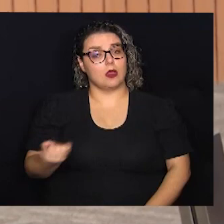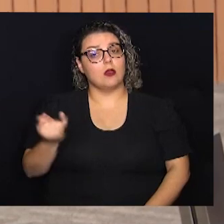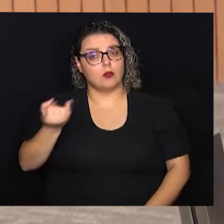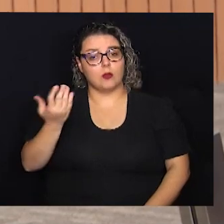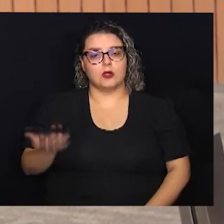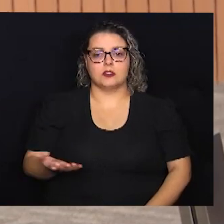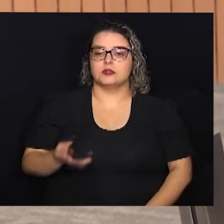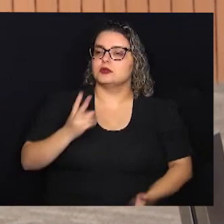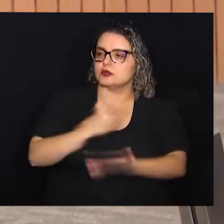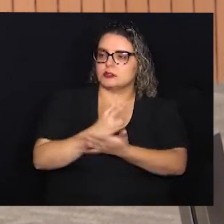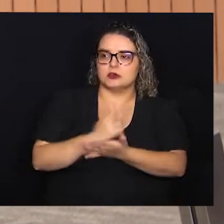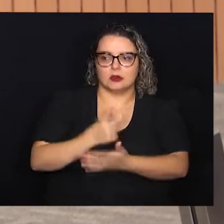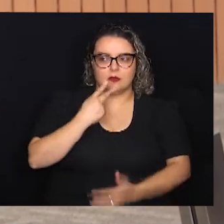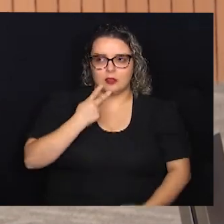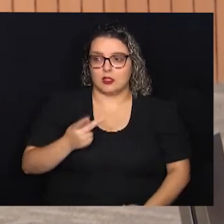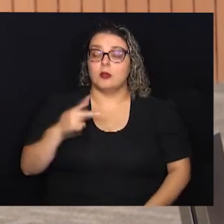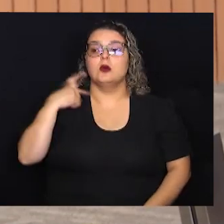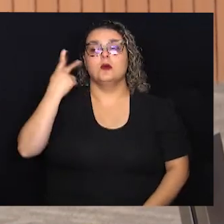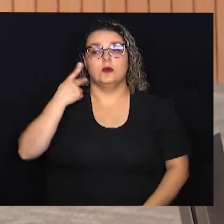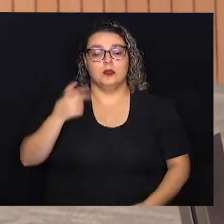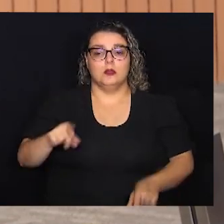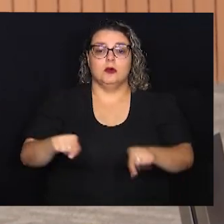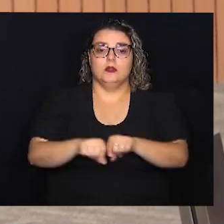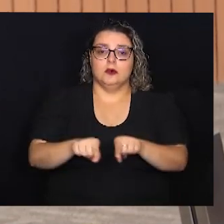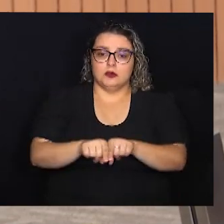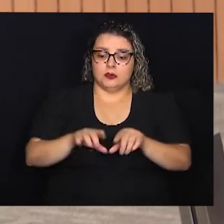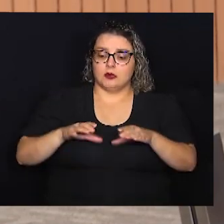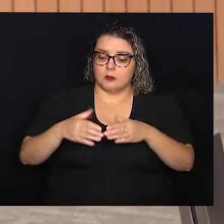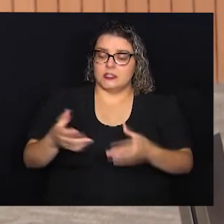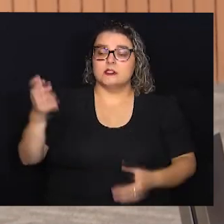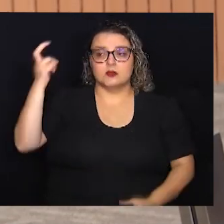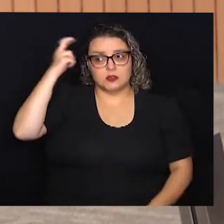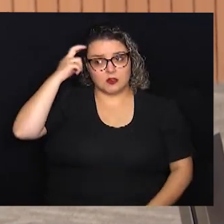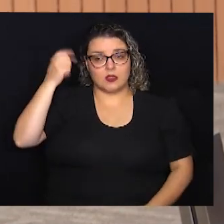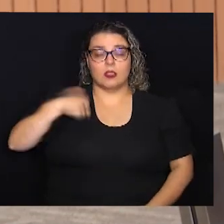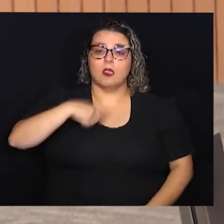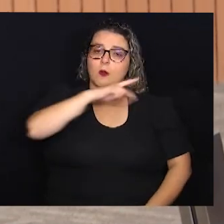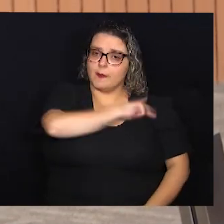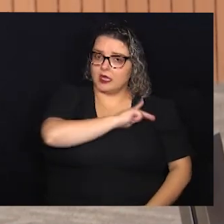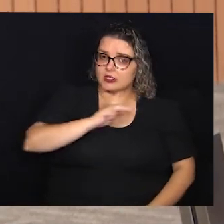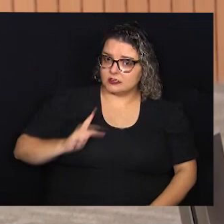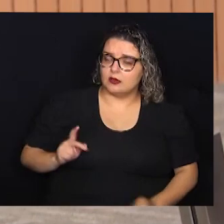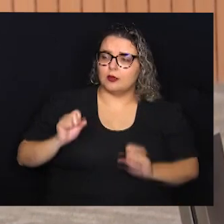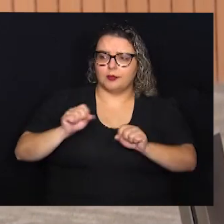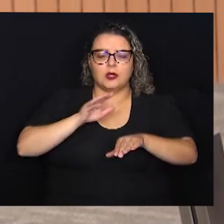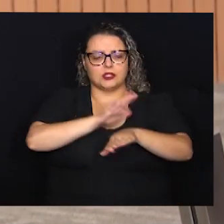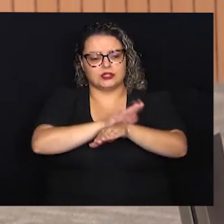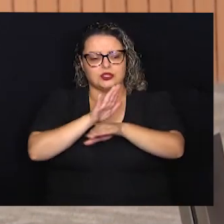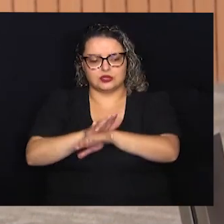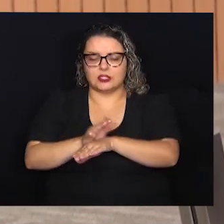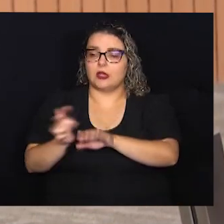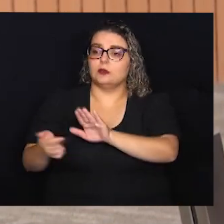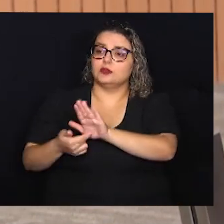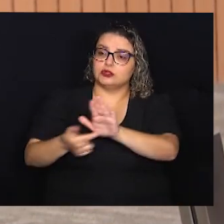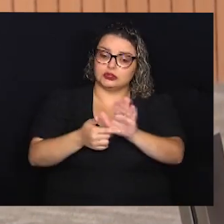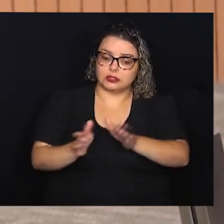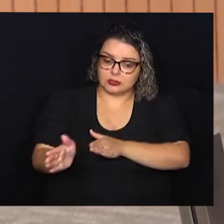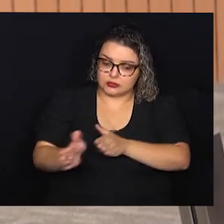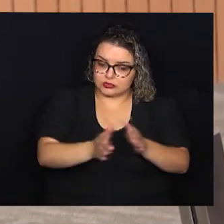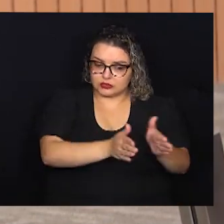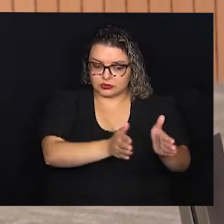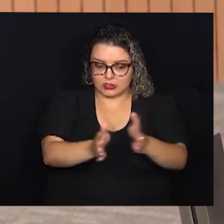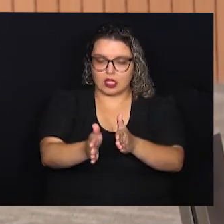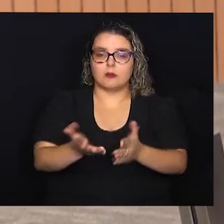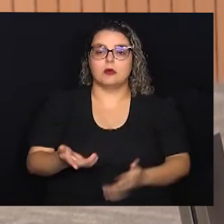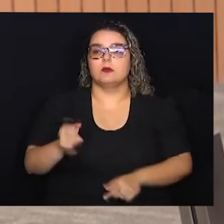pessoas. Então vale muito a pena e eu sempre digo, os vereadores aqui também, da Comissão de Cultura que eu estou presidindo, pode auxiliar, mostrar